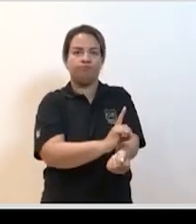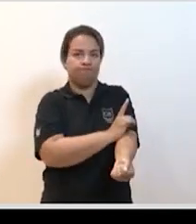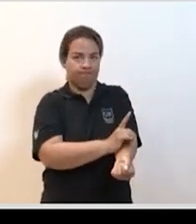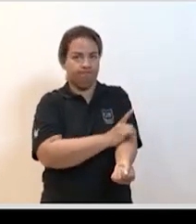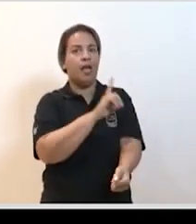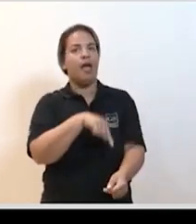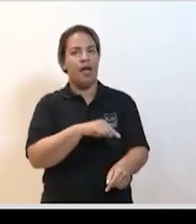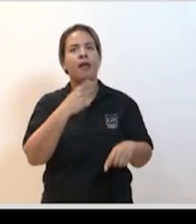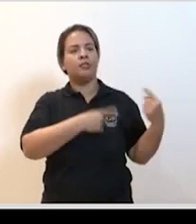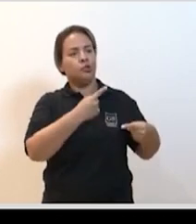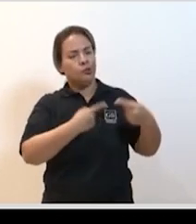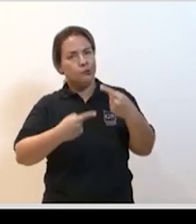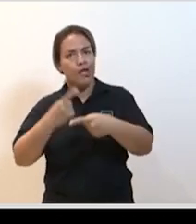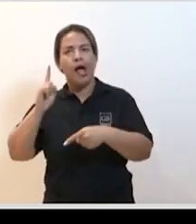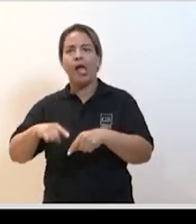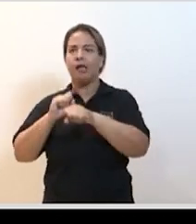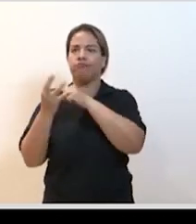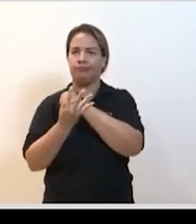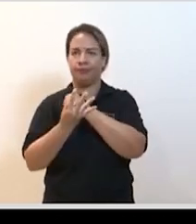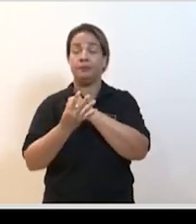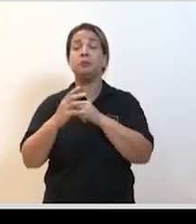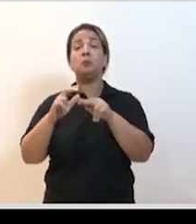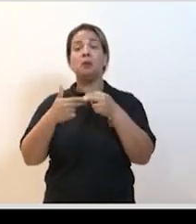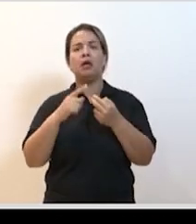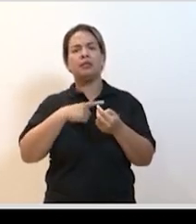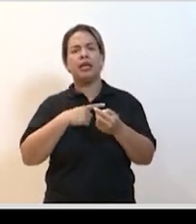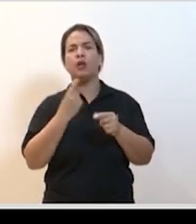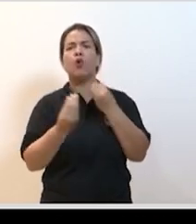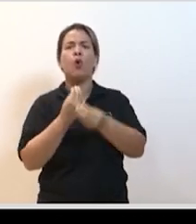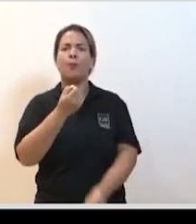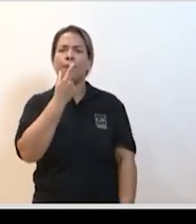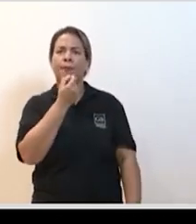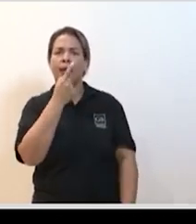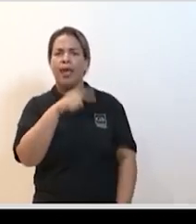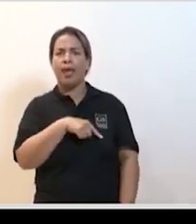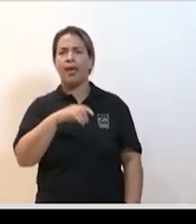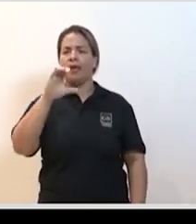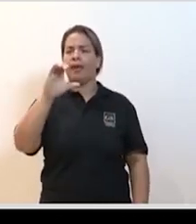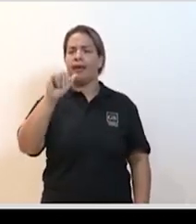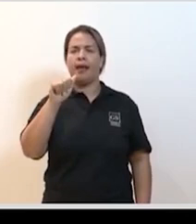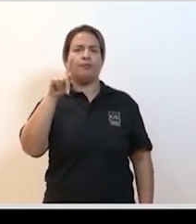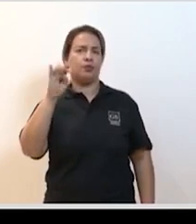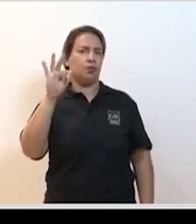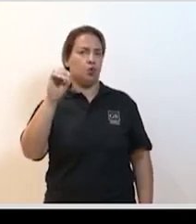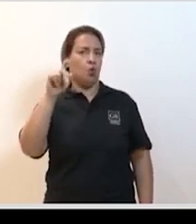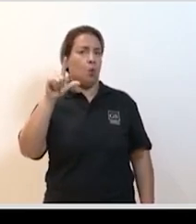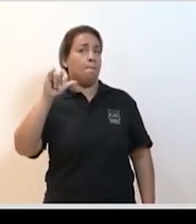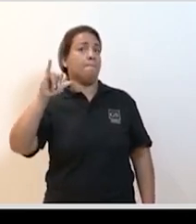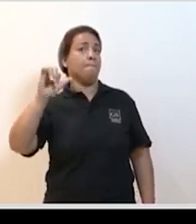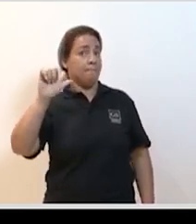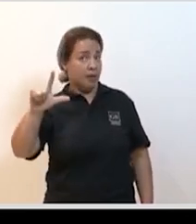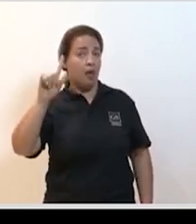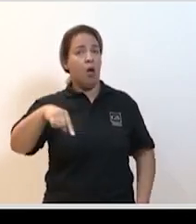toda uma discussão sobre se medicamentos inibidores da enzima conversora como captopril inalapril ou